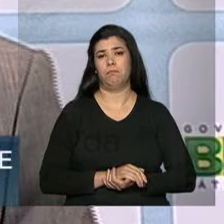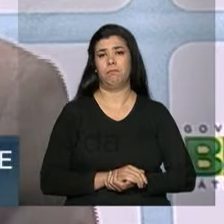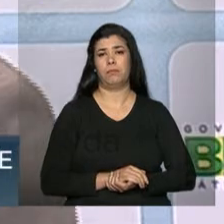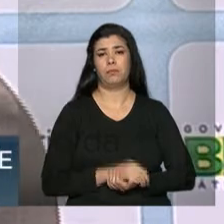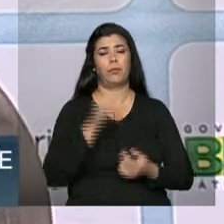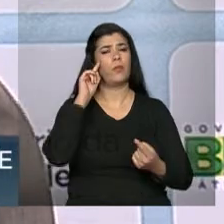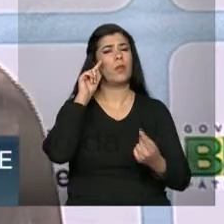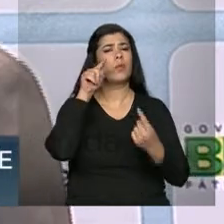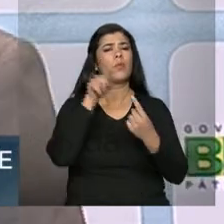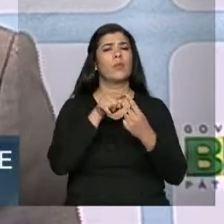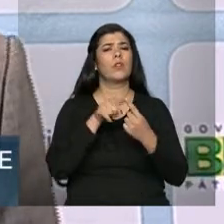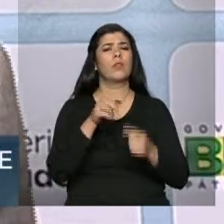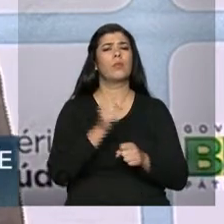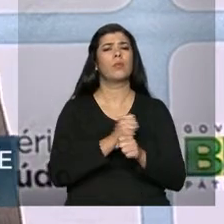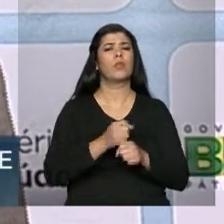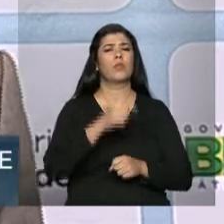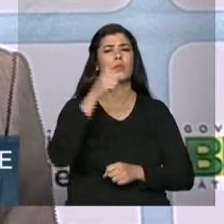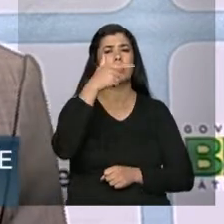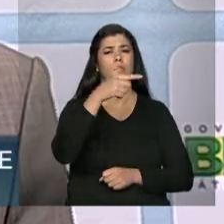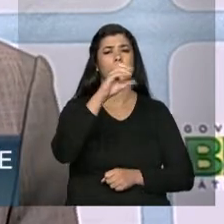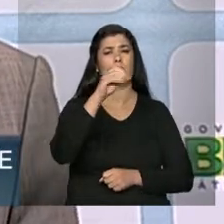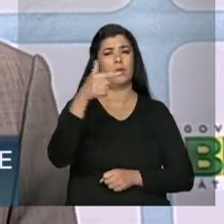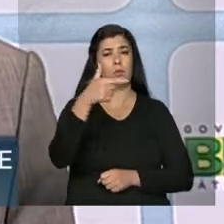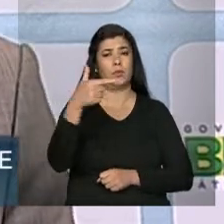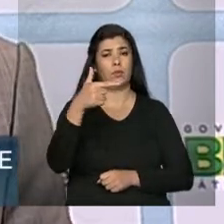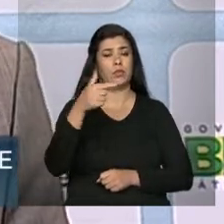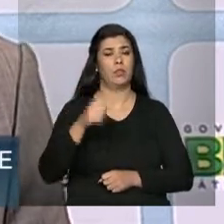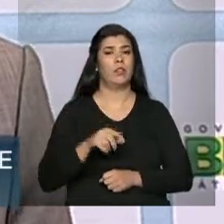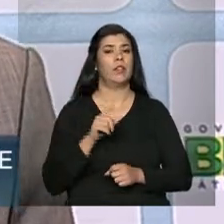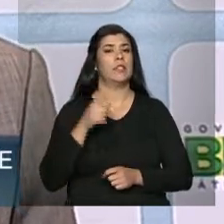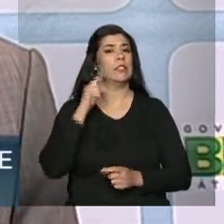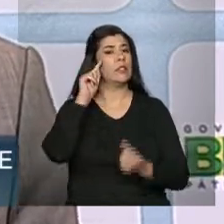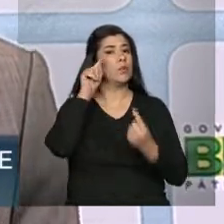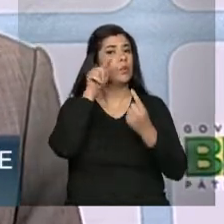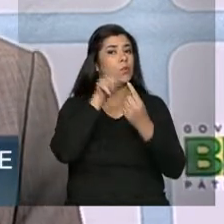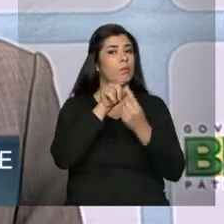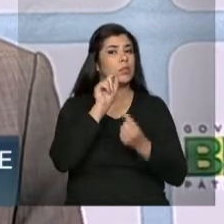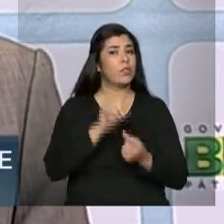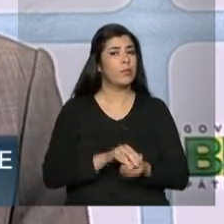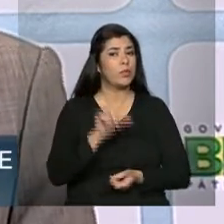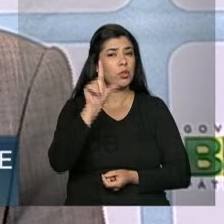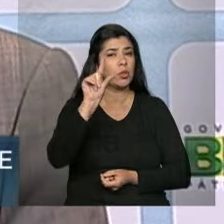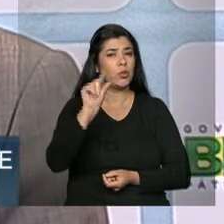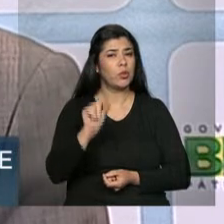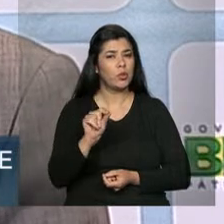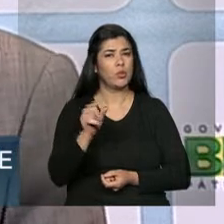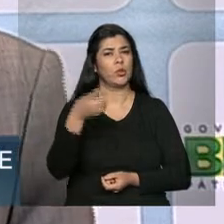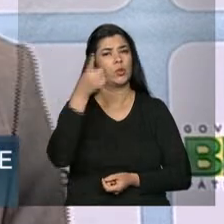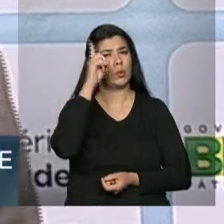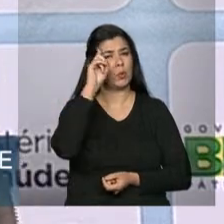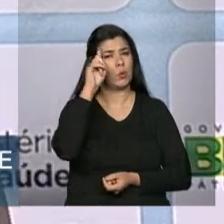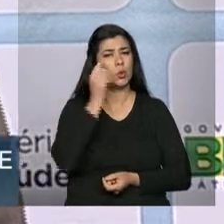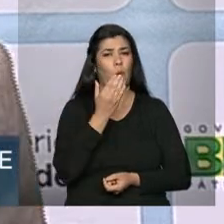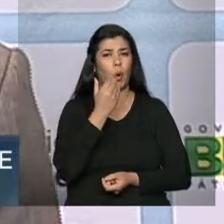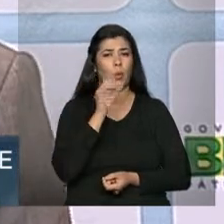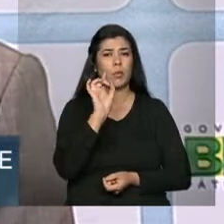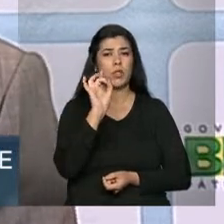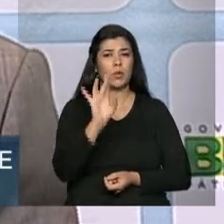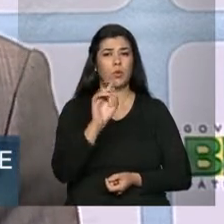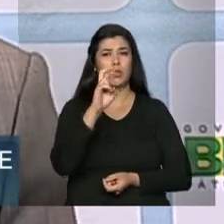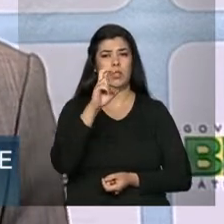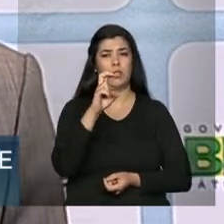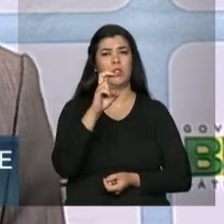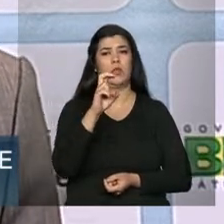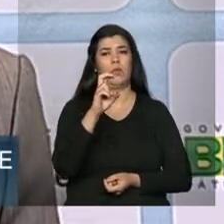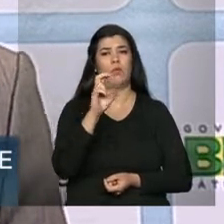Qual a meta para 2022? Nós queremos reduzir o consumo diário de sal para 5 gramas por dia. É uma redução